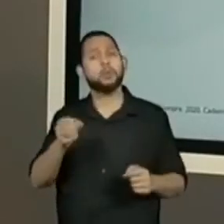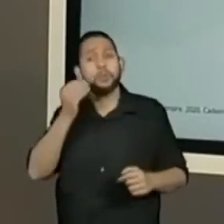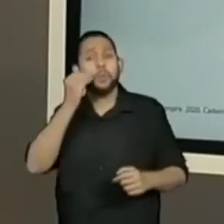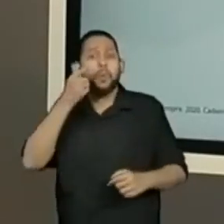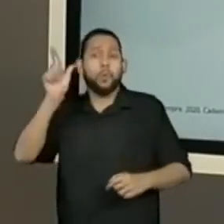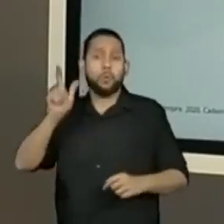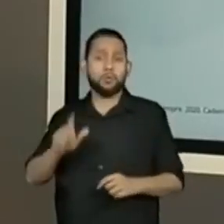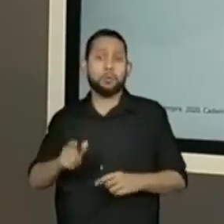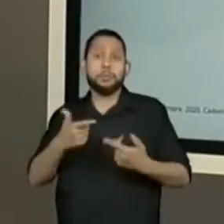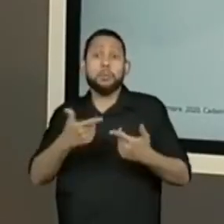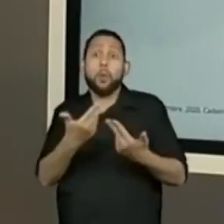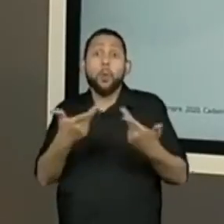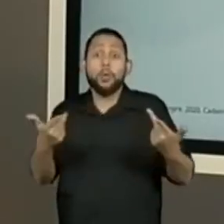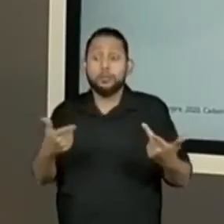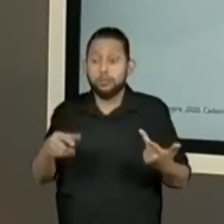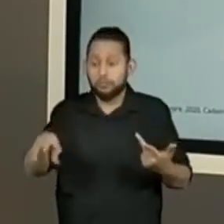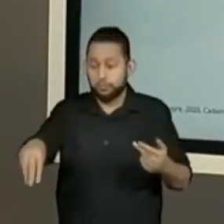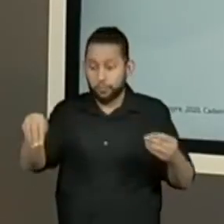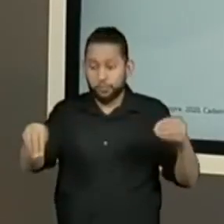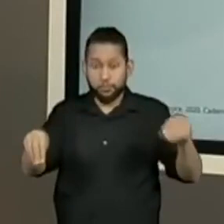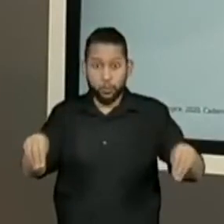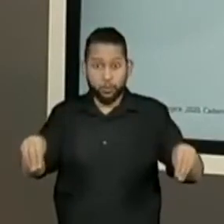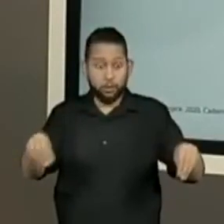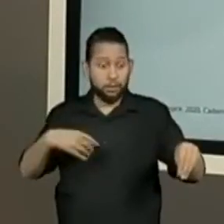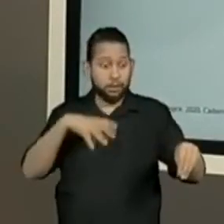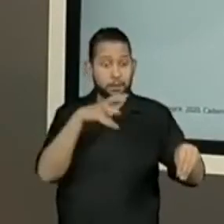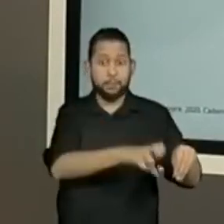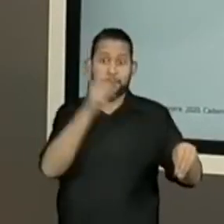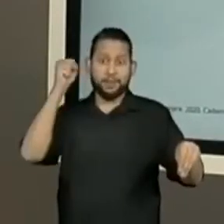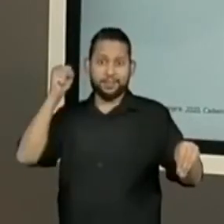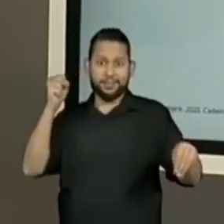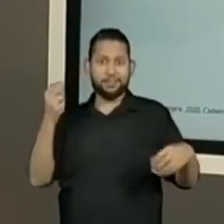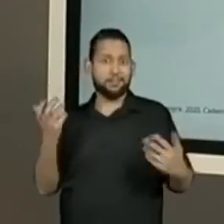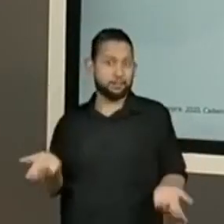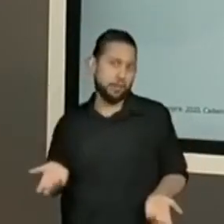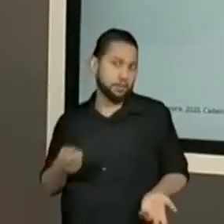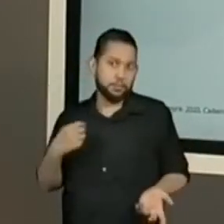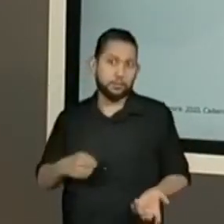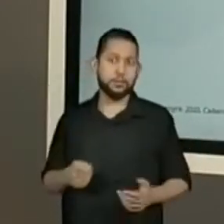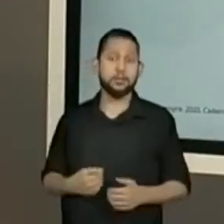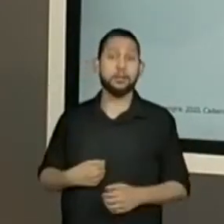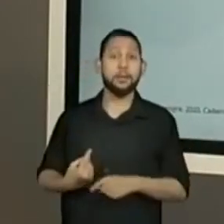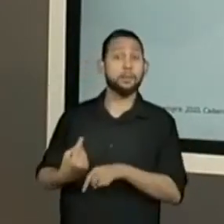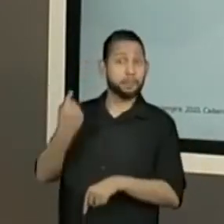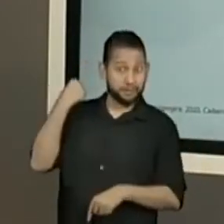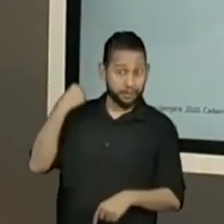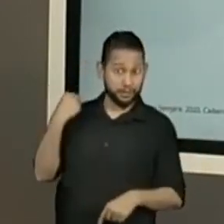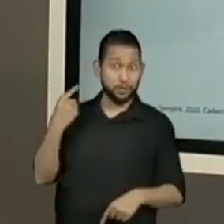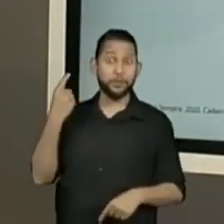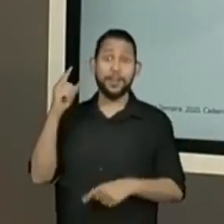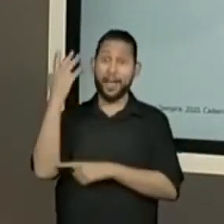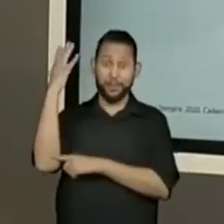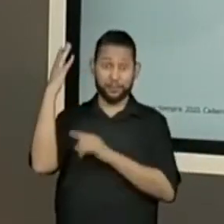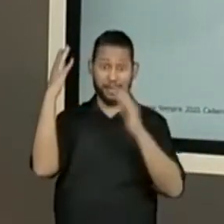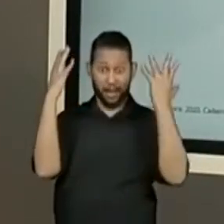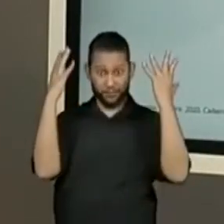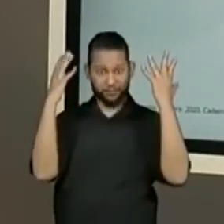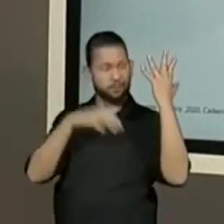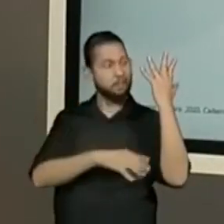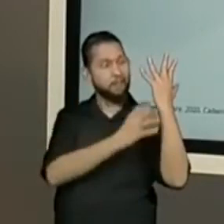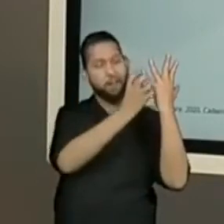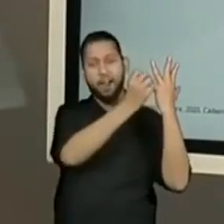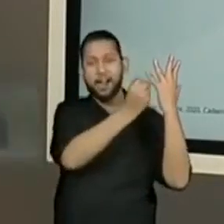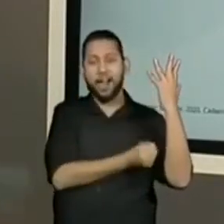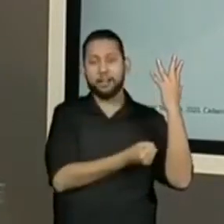tenha um objeto para ser capturado, como a gente vai, resgatado, como a gente vai falar aqui. Na minha época, gente ia lá na árvore, arrancava um galho e